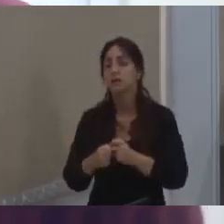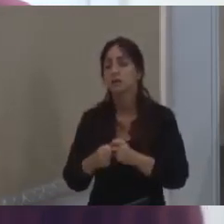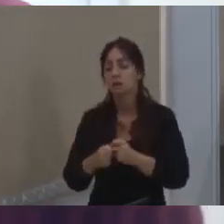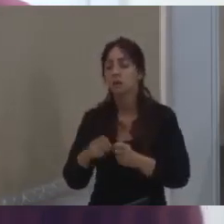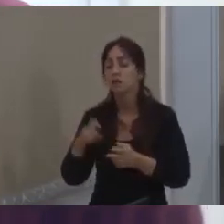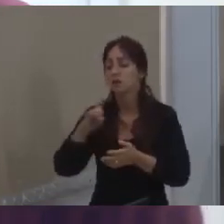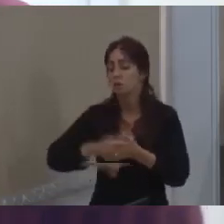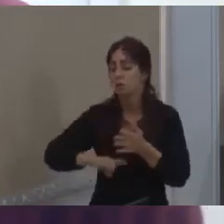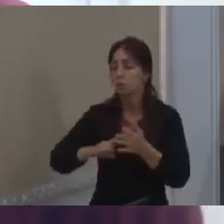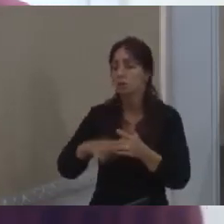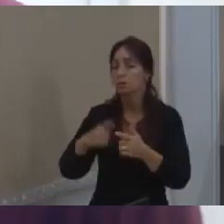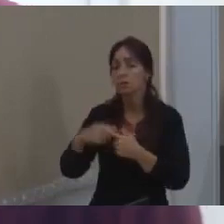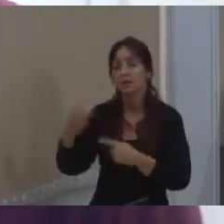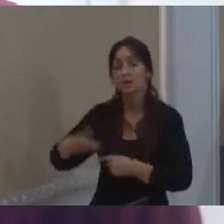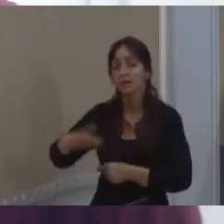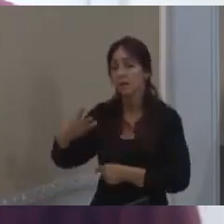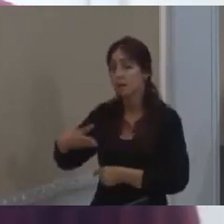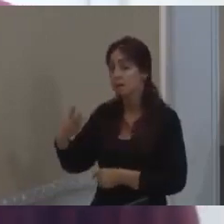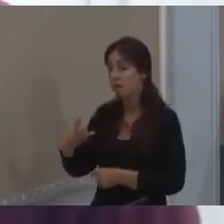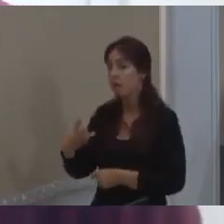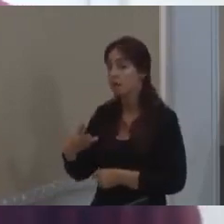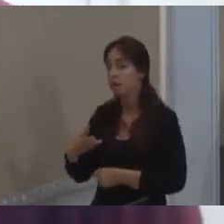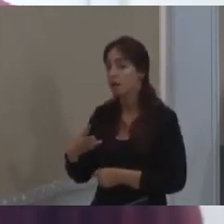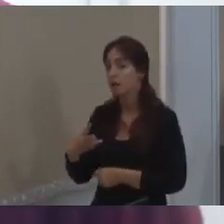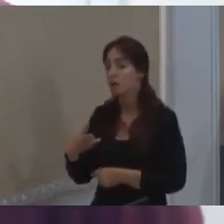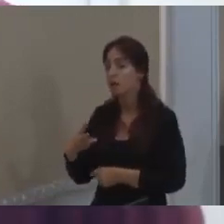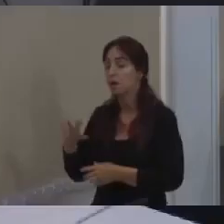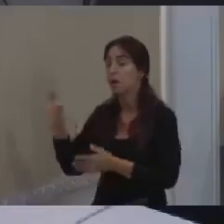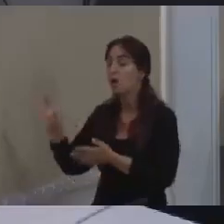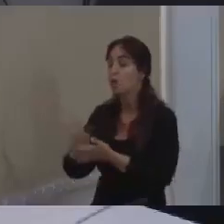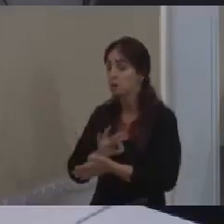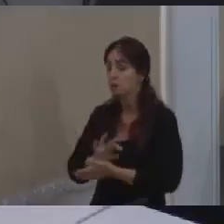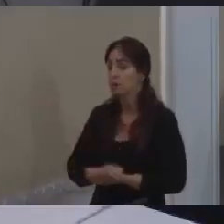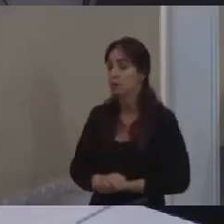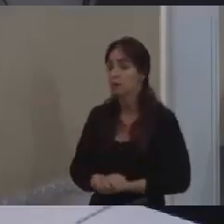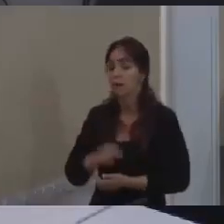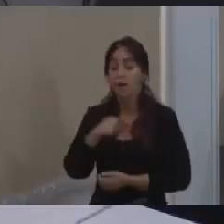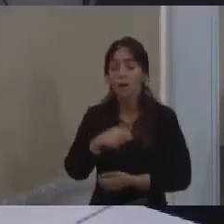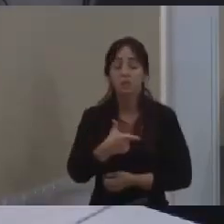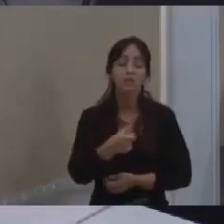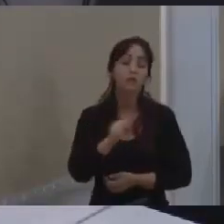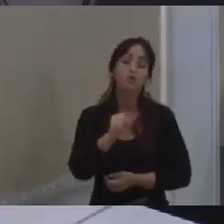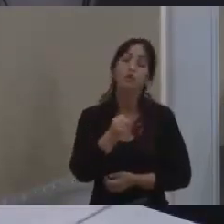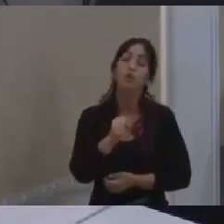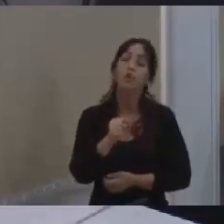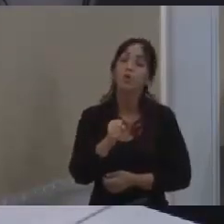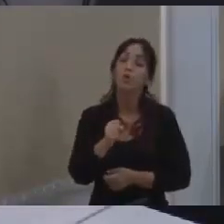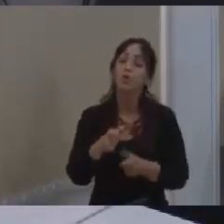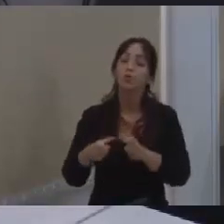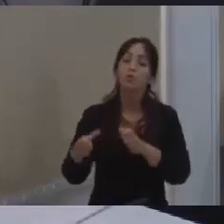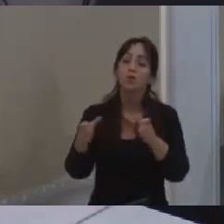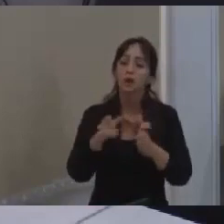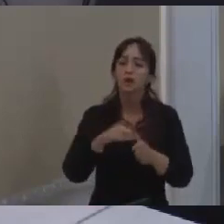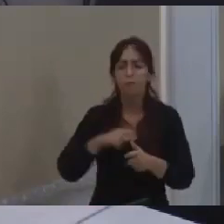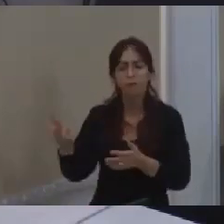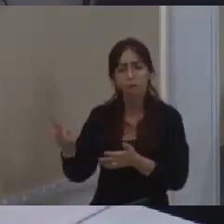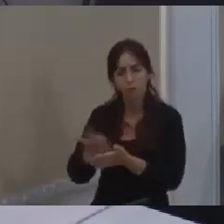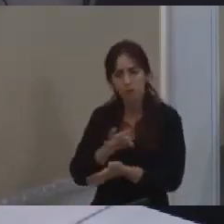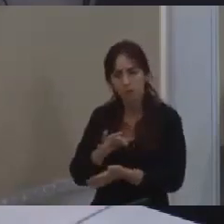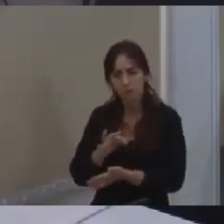terceirizada, empreendimento contratado. Pois é. Esses 28 terrenos vão ser contratados nessa mesma modalidade?